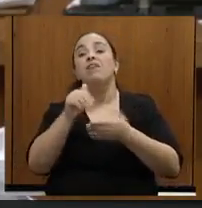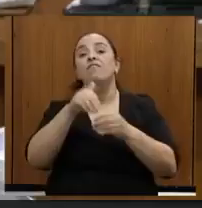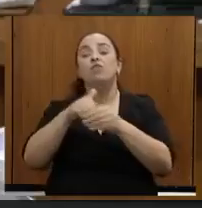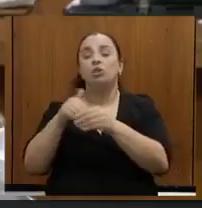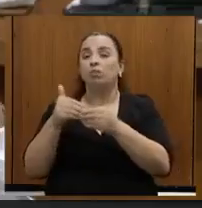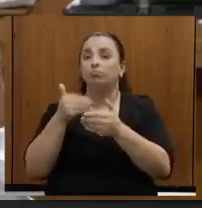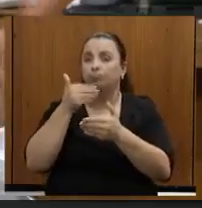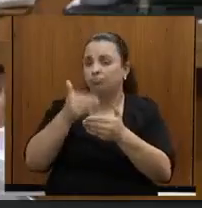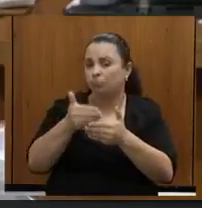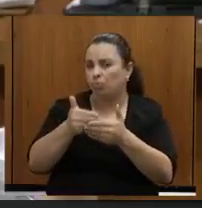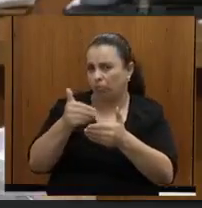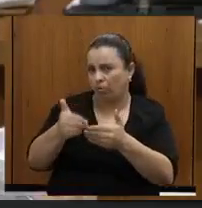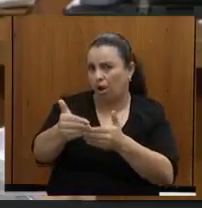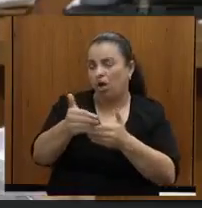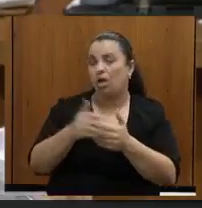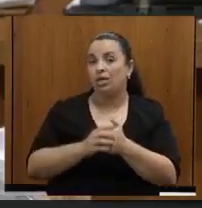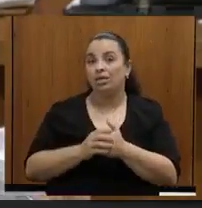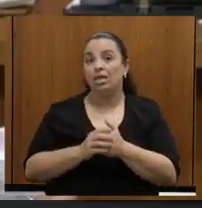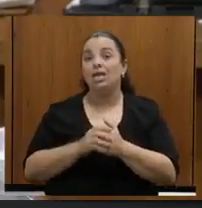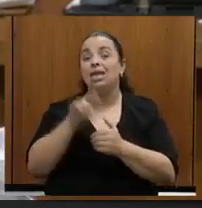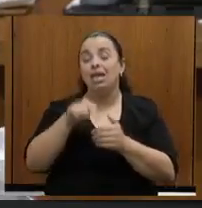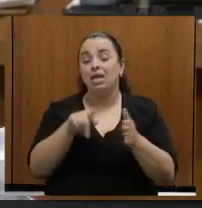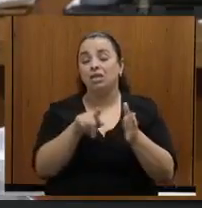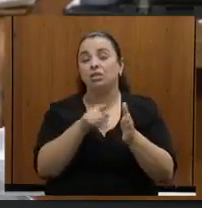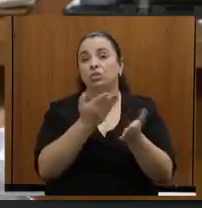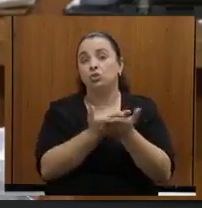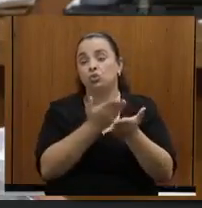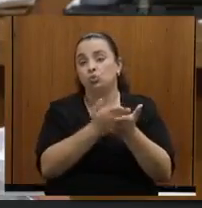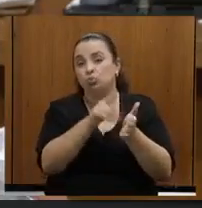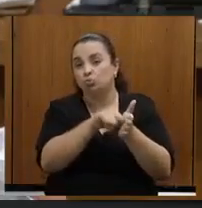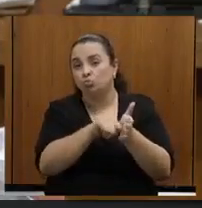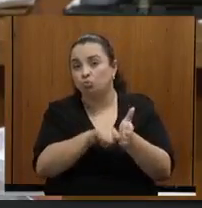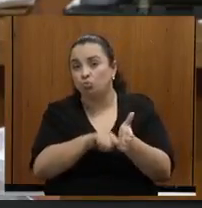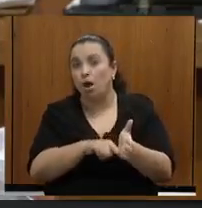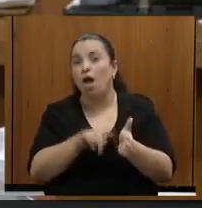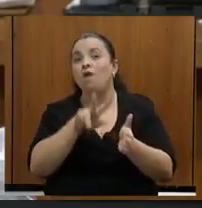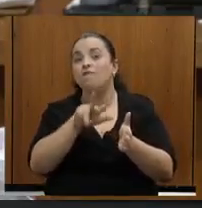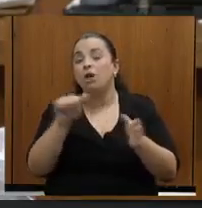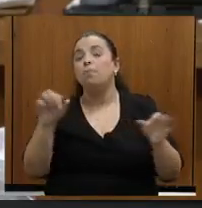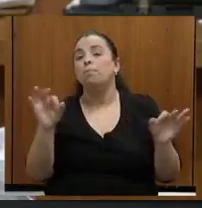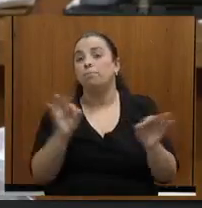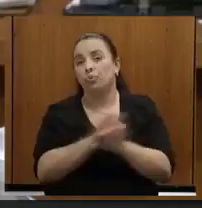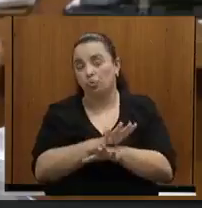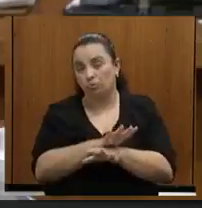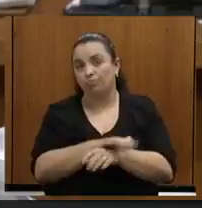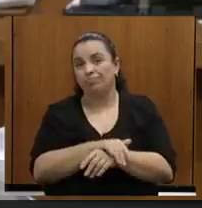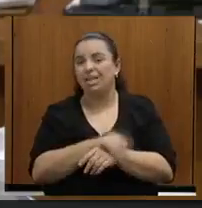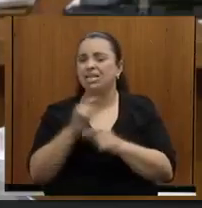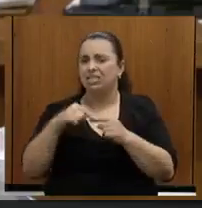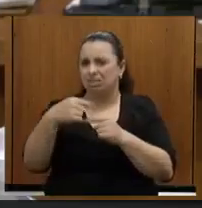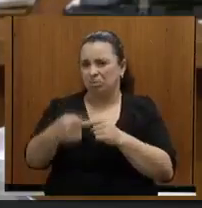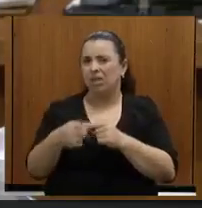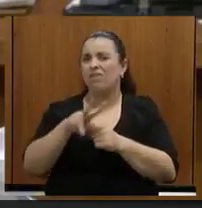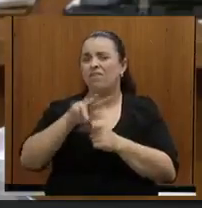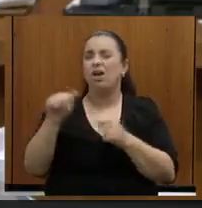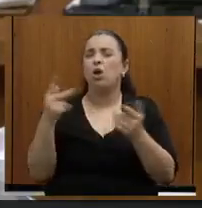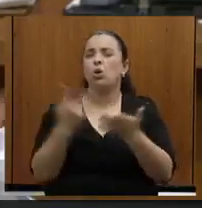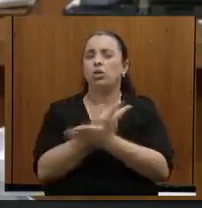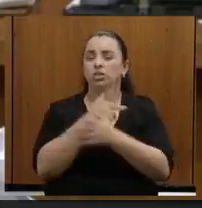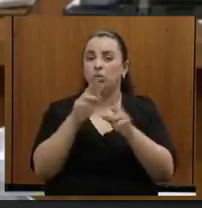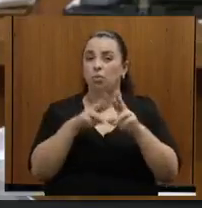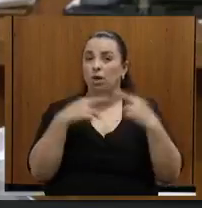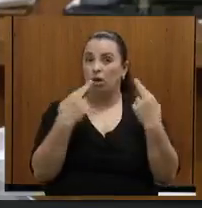seis meses esse estudo será complementado, teremos uma reunião na semana que vem, diante desses aspectos todos e a